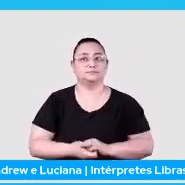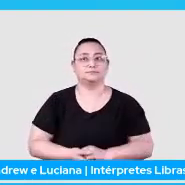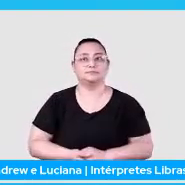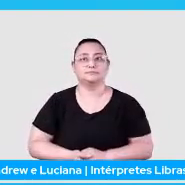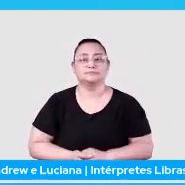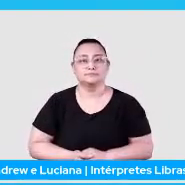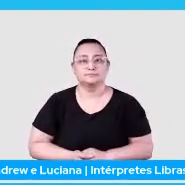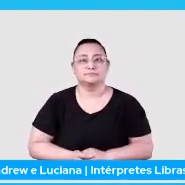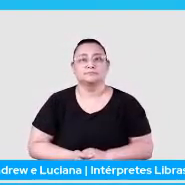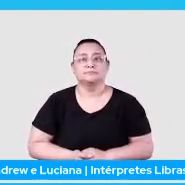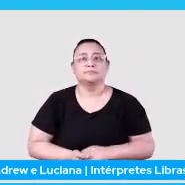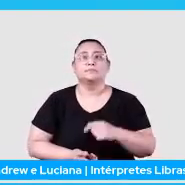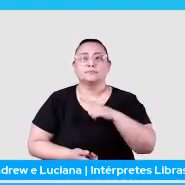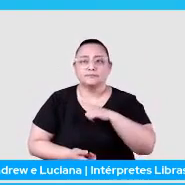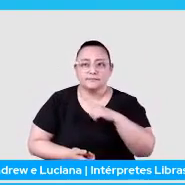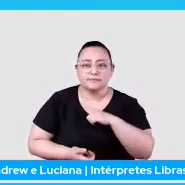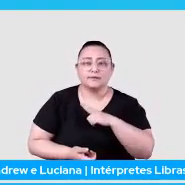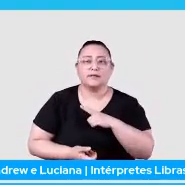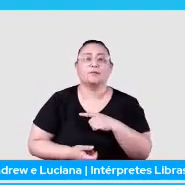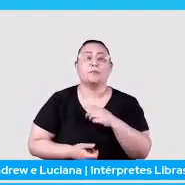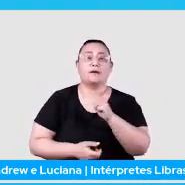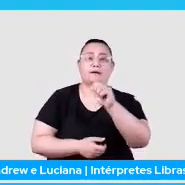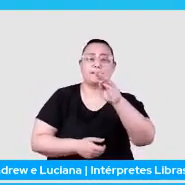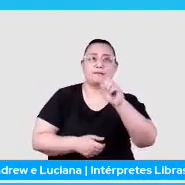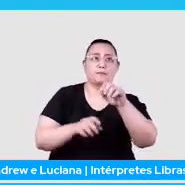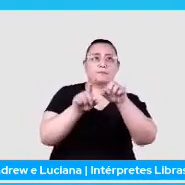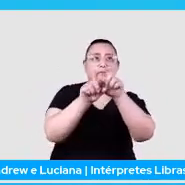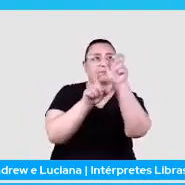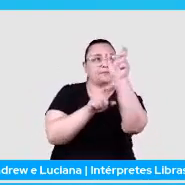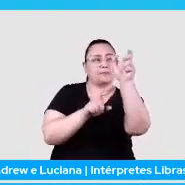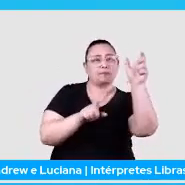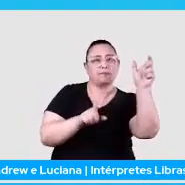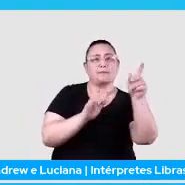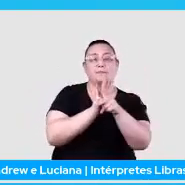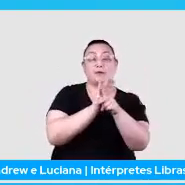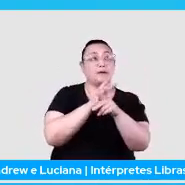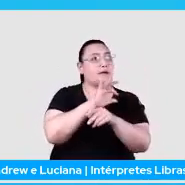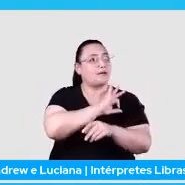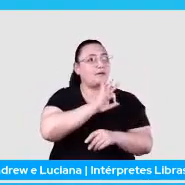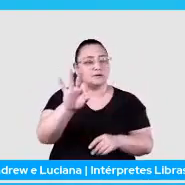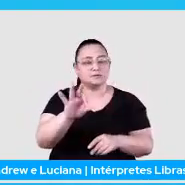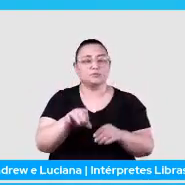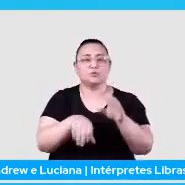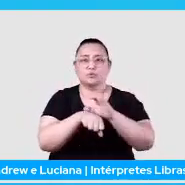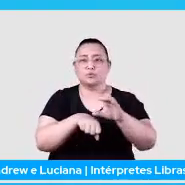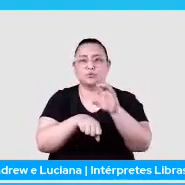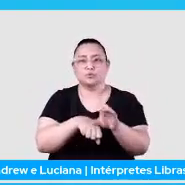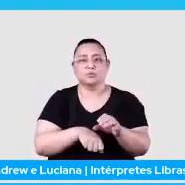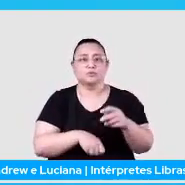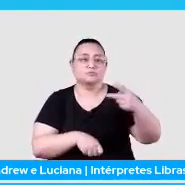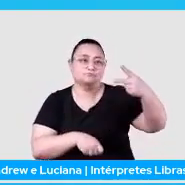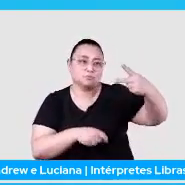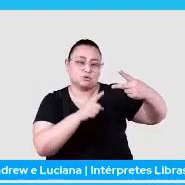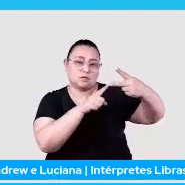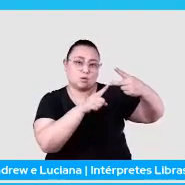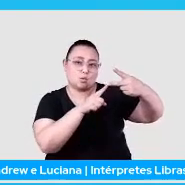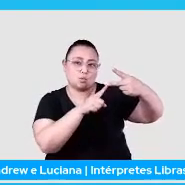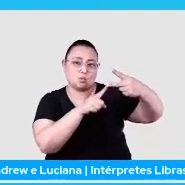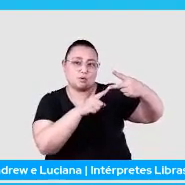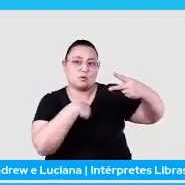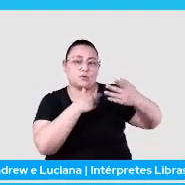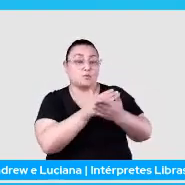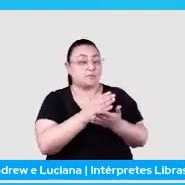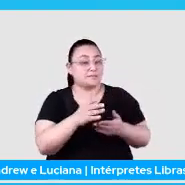lá no Kaggle, tem uma aba de cursos, adoro os cursos, porque são bem tradutivos, mas esse curso aqui, esse segundo curso, eu comecei a fazer,